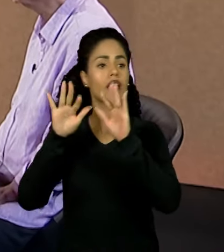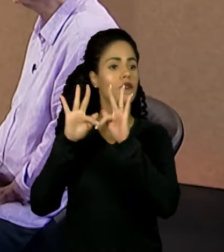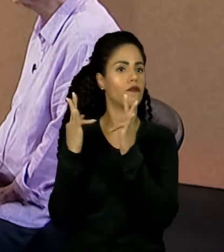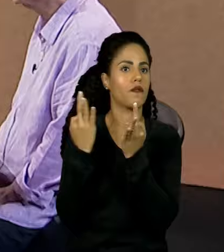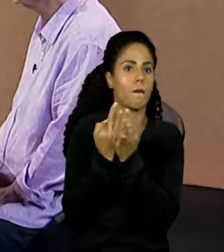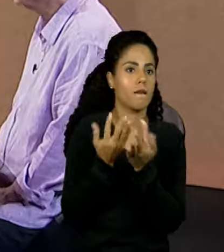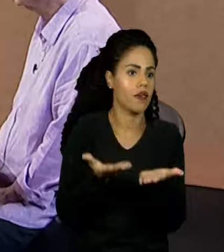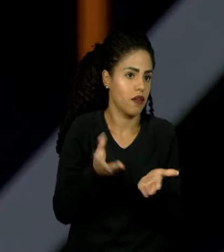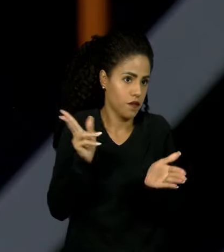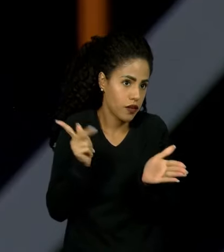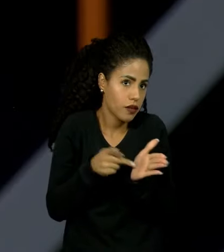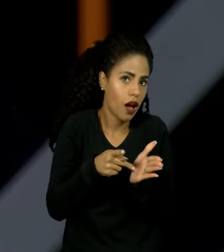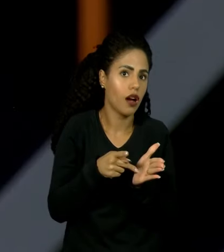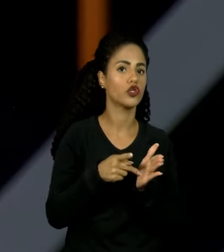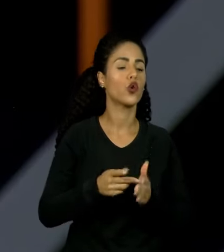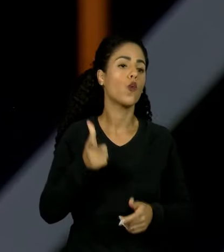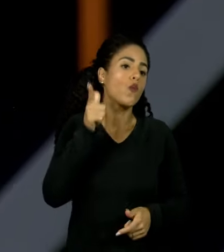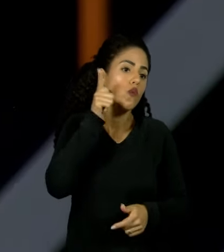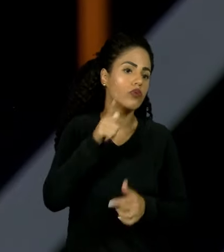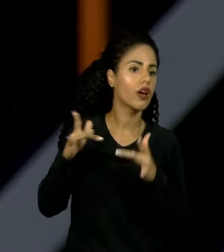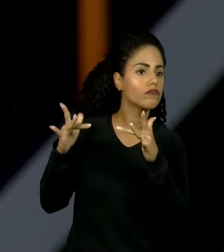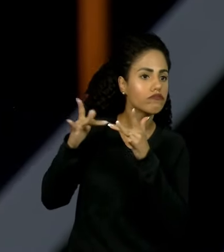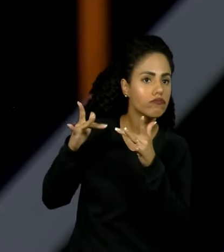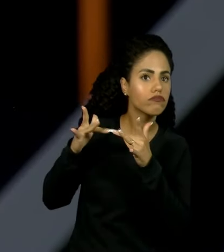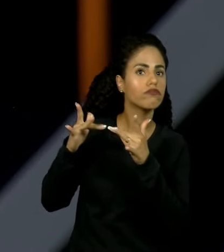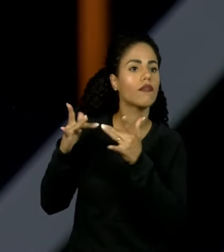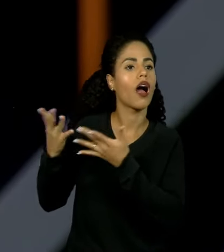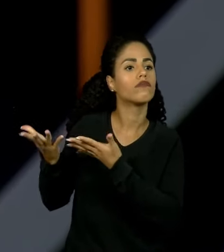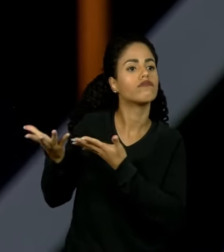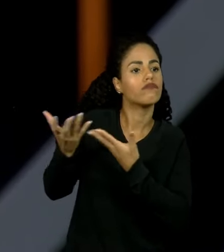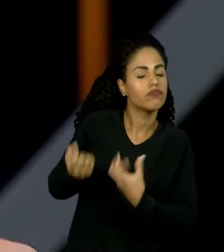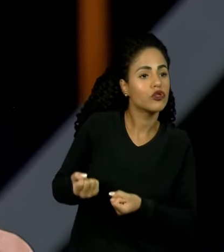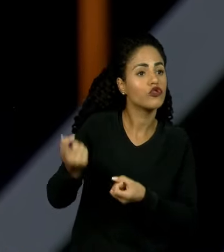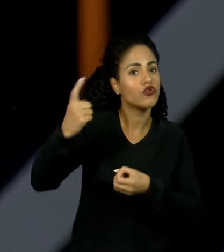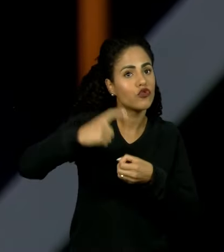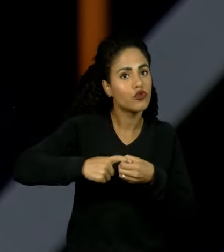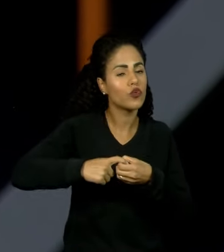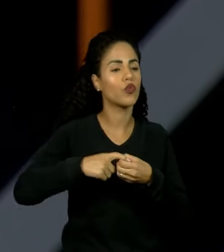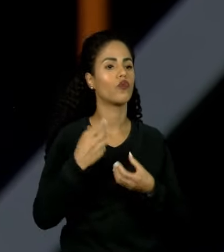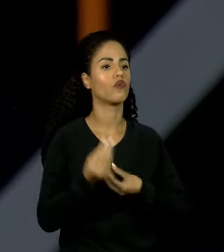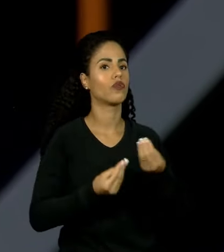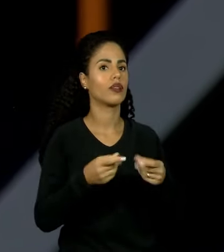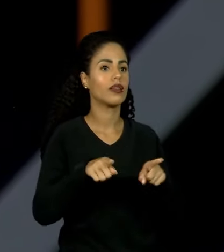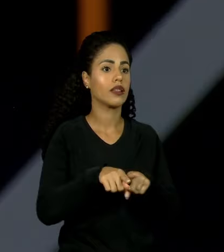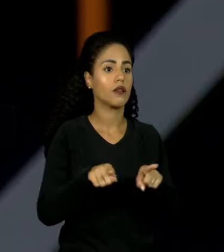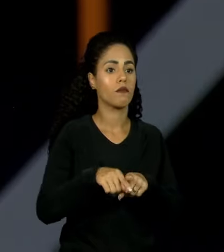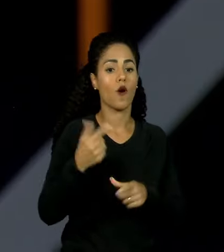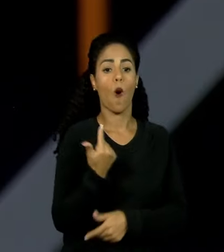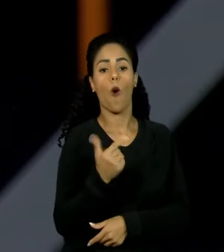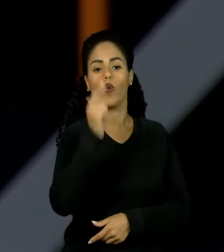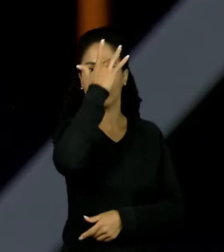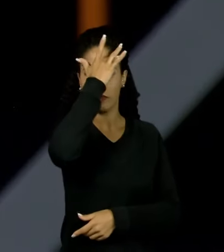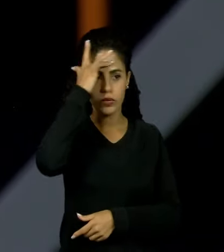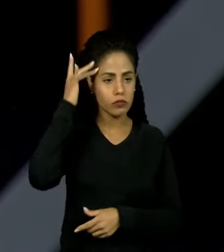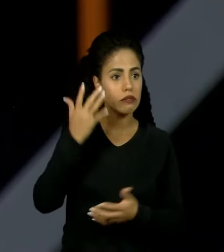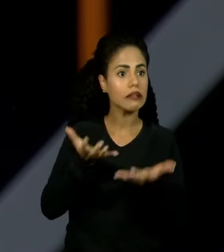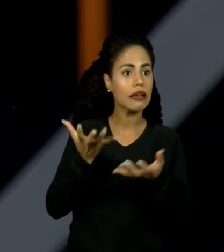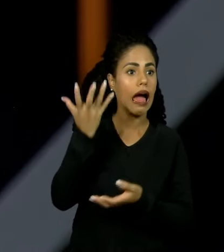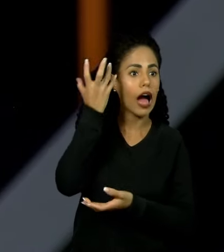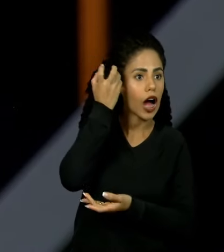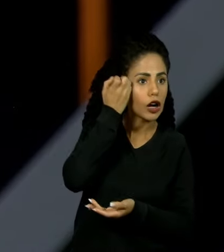de origem, a família biológica, consegue se reestruturar pra recebê-los de volta, nem há uma terceira pessoa interessada em